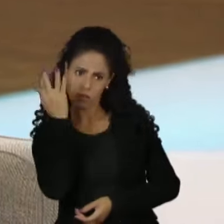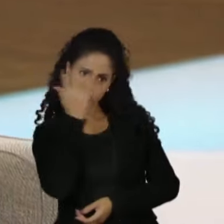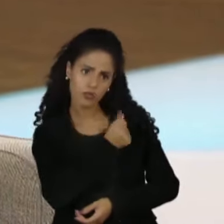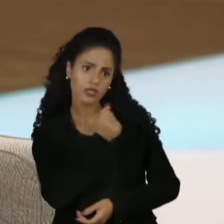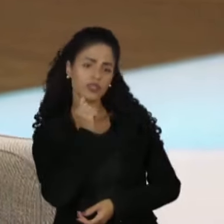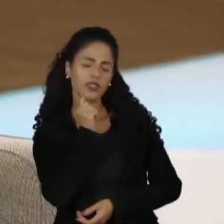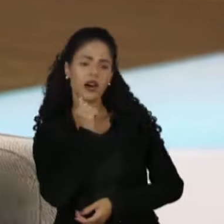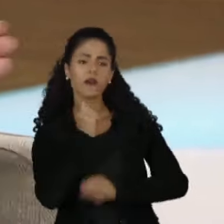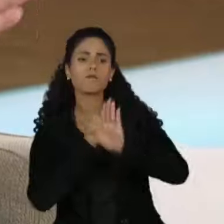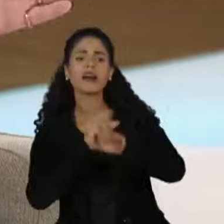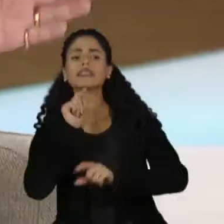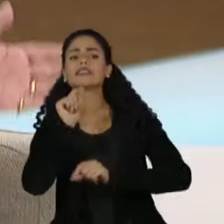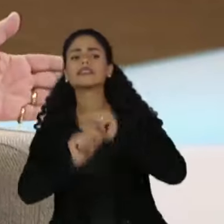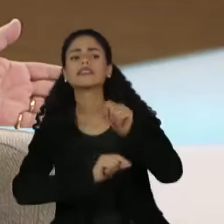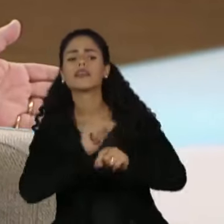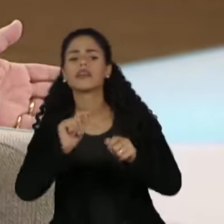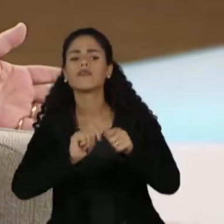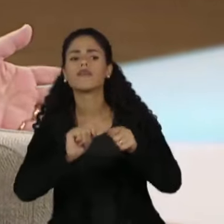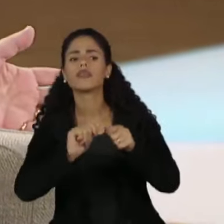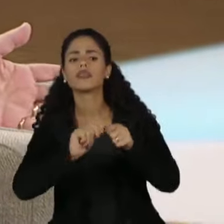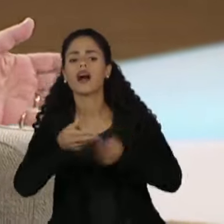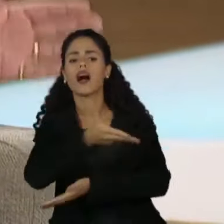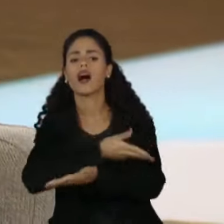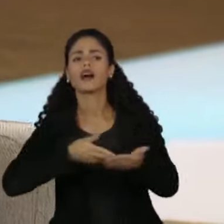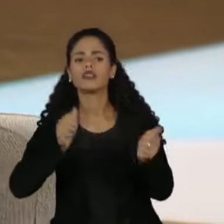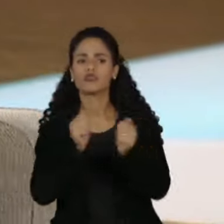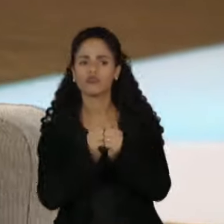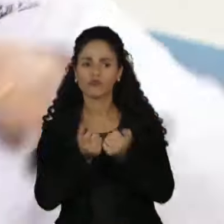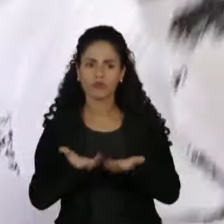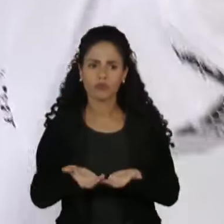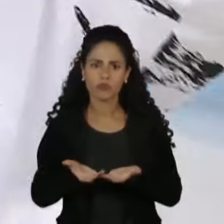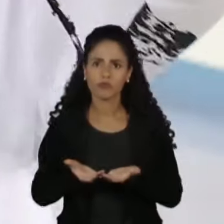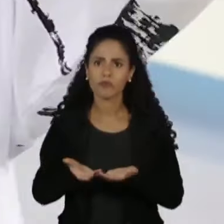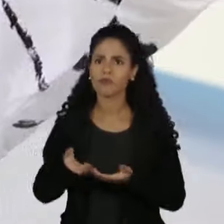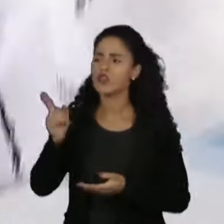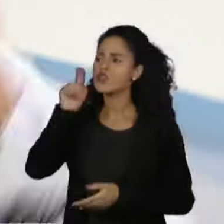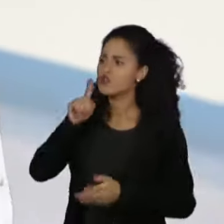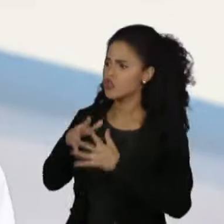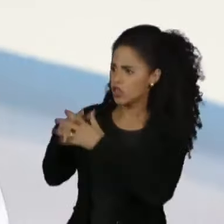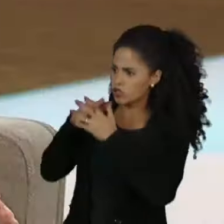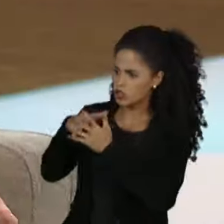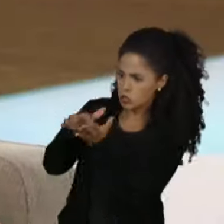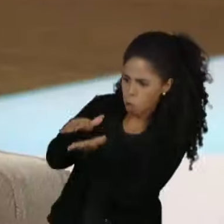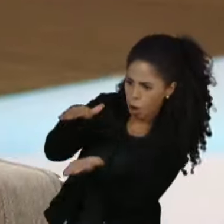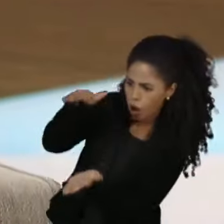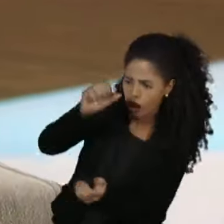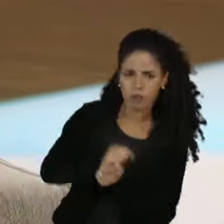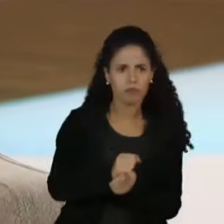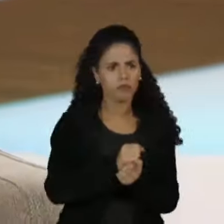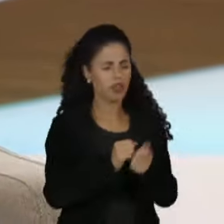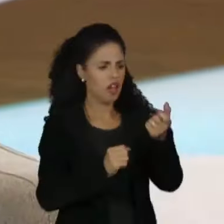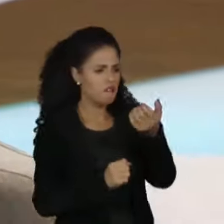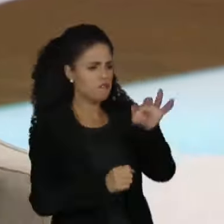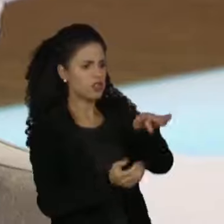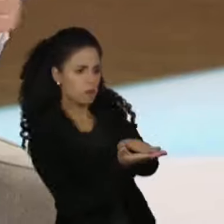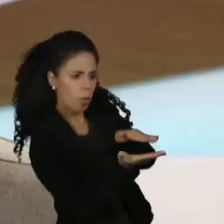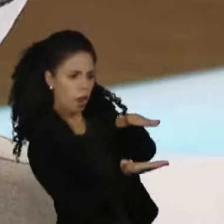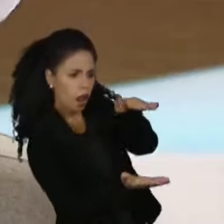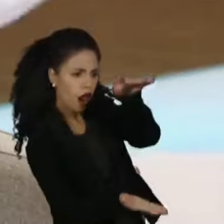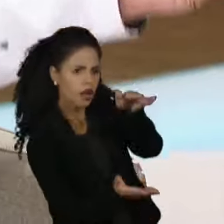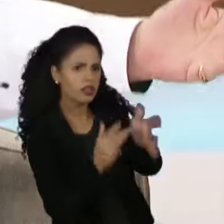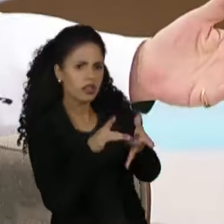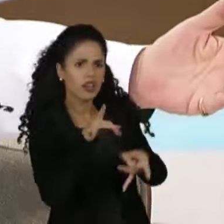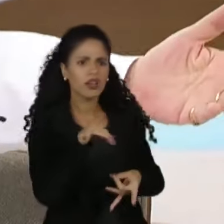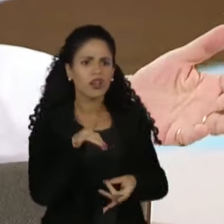precisamos, alguém precisa escrever a história da democracia no Brasil. Não tem. Você chega no Estado, pilhas. Chega na França, pilhas de livros sobre a história da